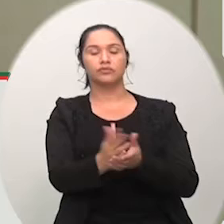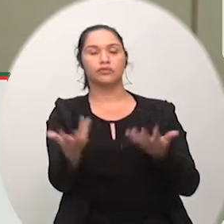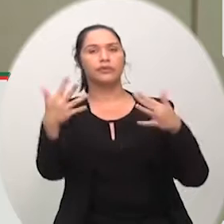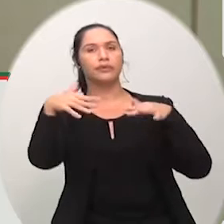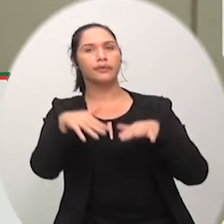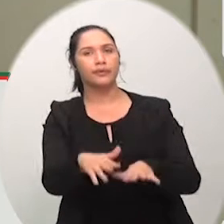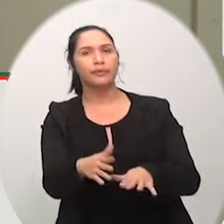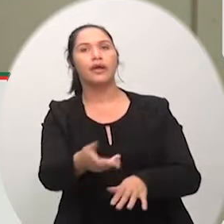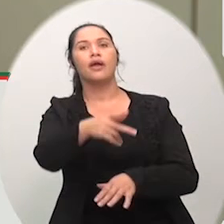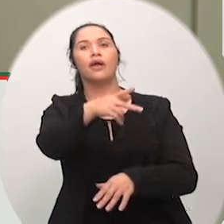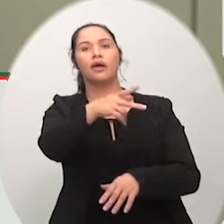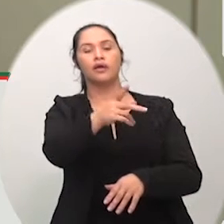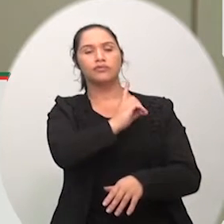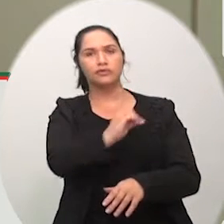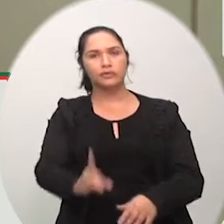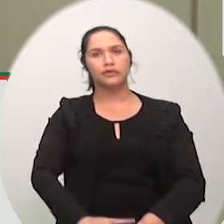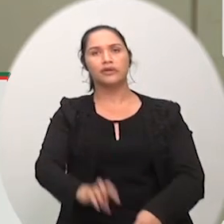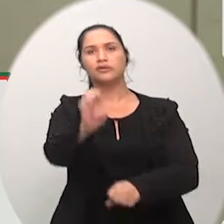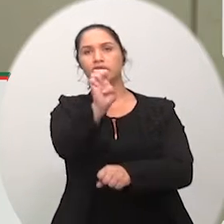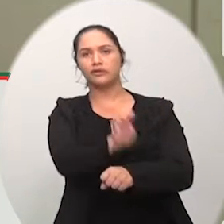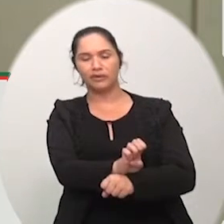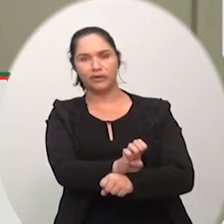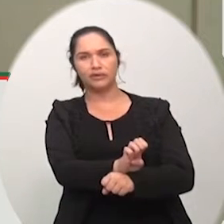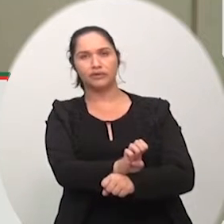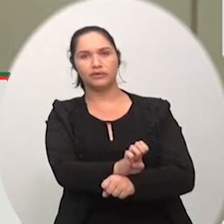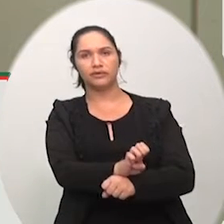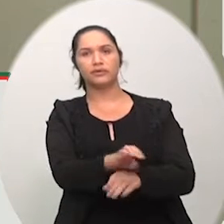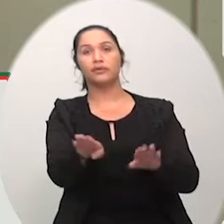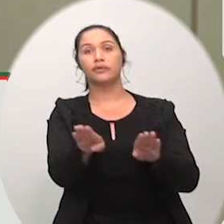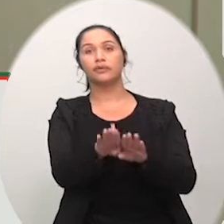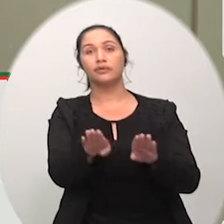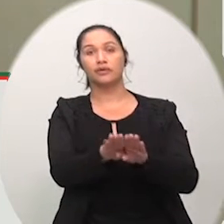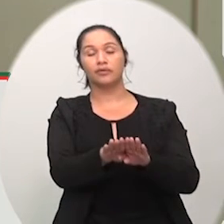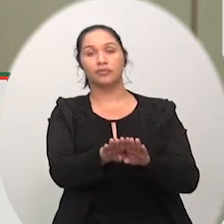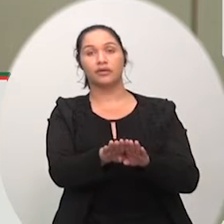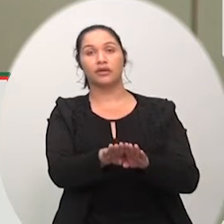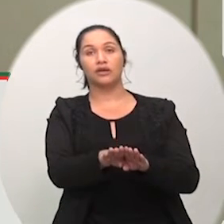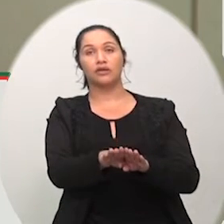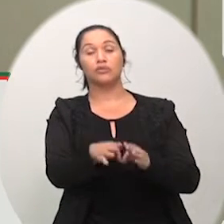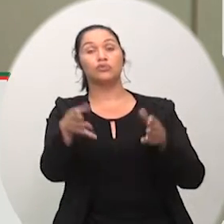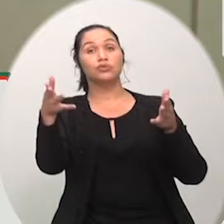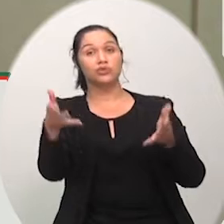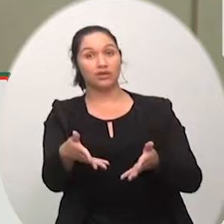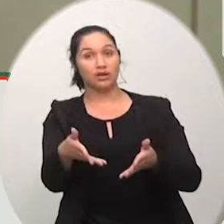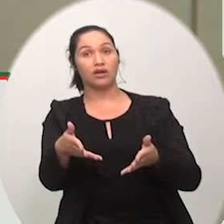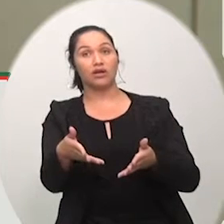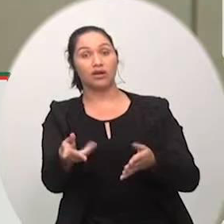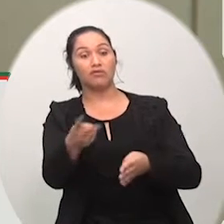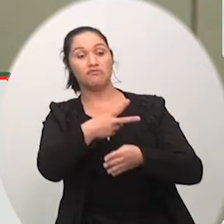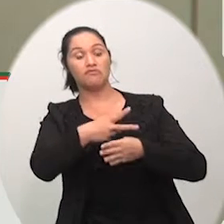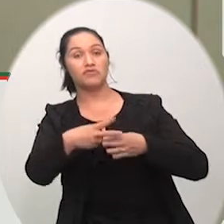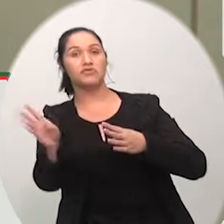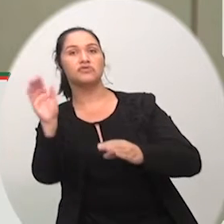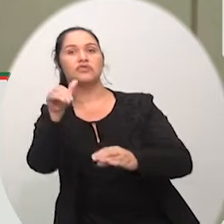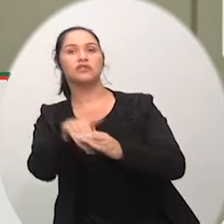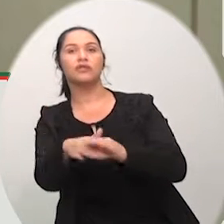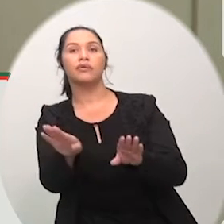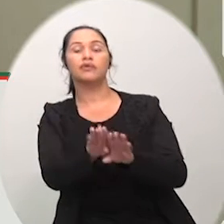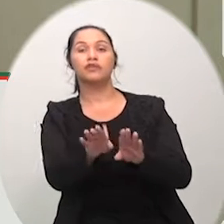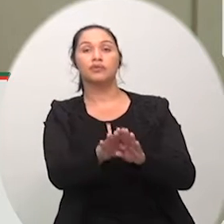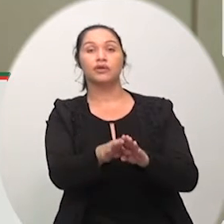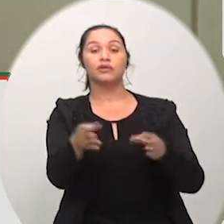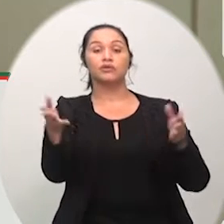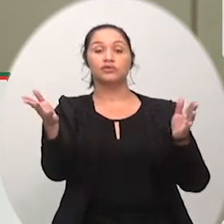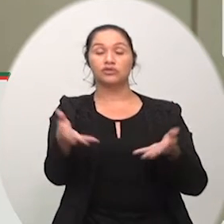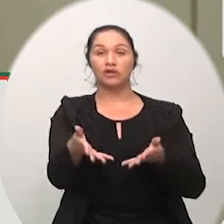envolver deputados federais os que foram eleitos agora os que estão saindo agora mas